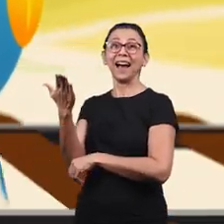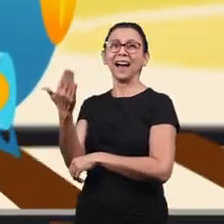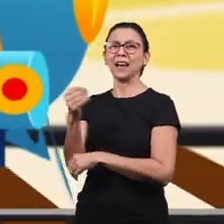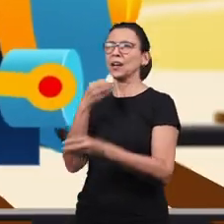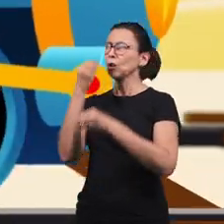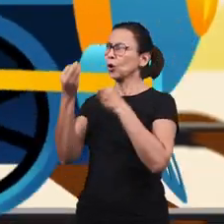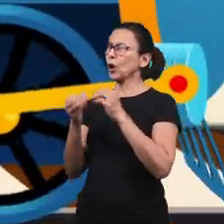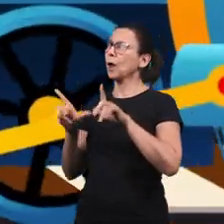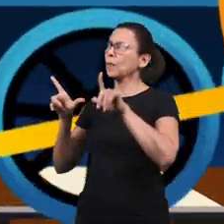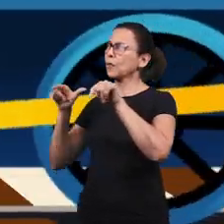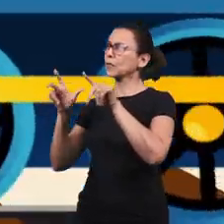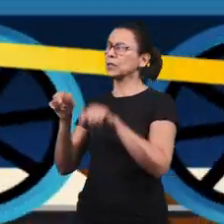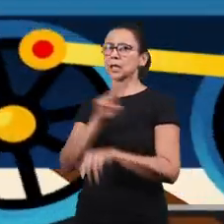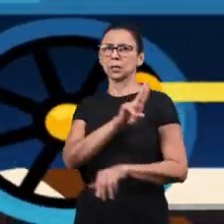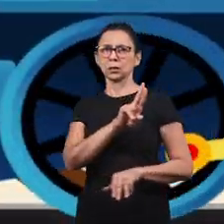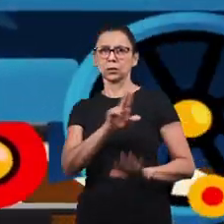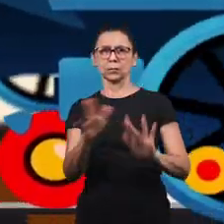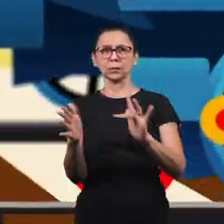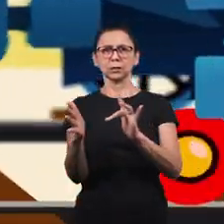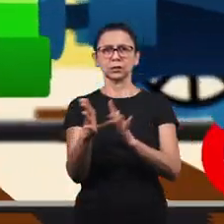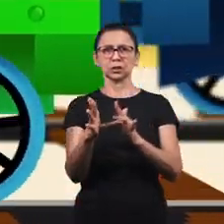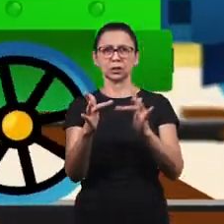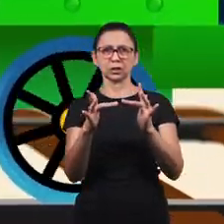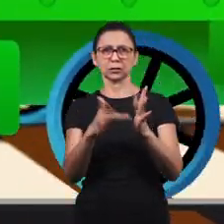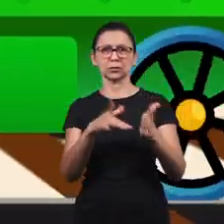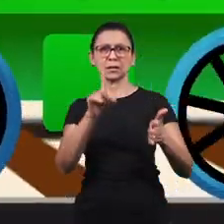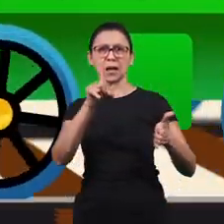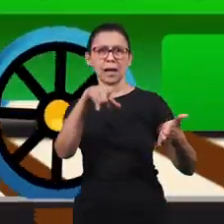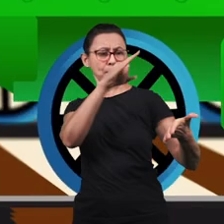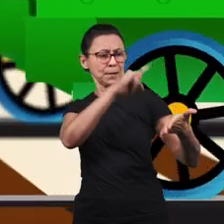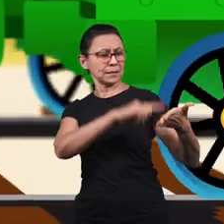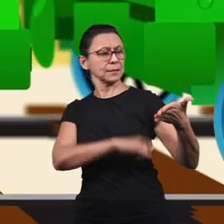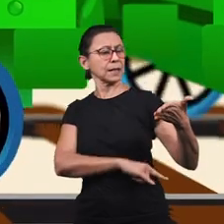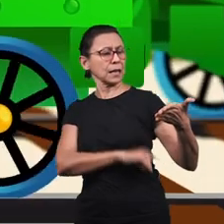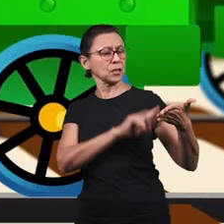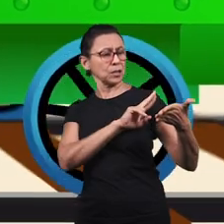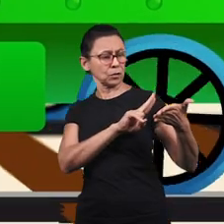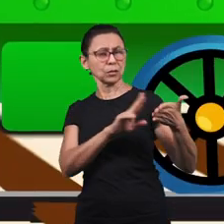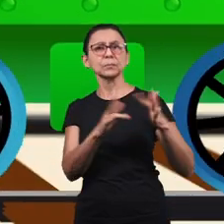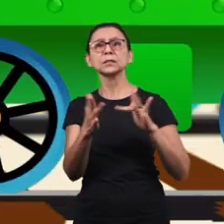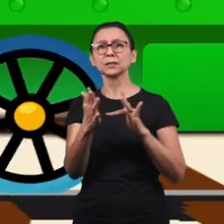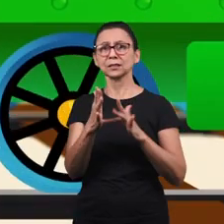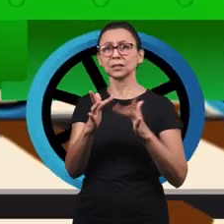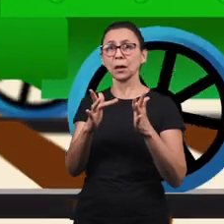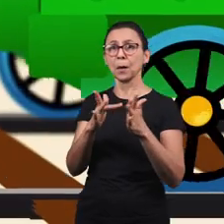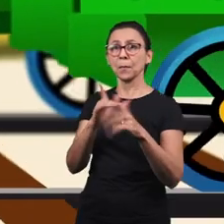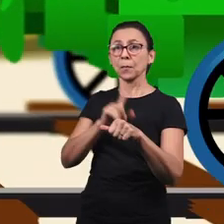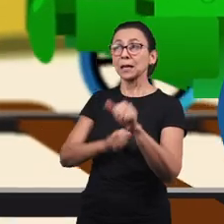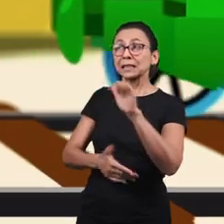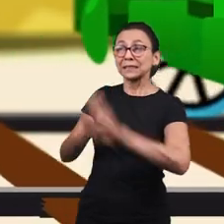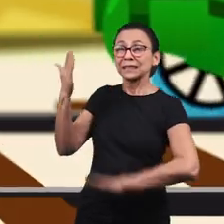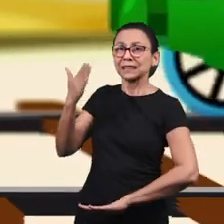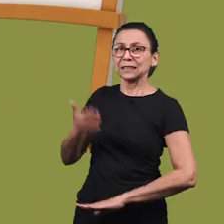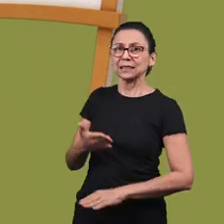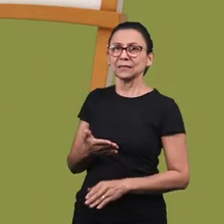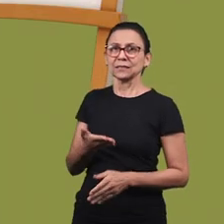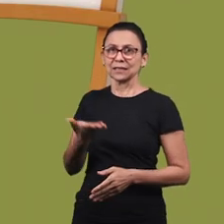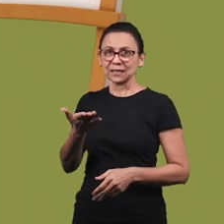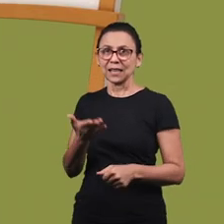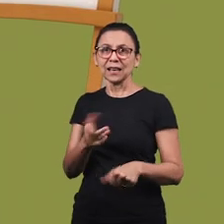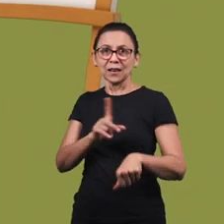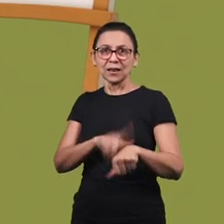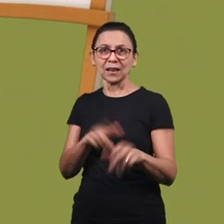passaporte e O nome de Jesus É hora da partida Quem seja ainda